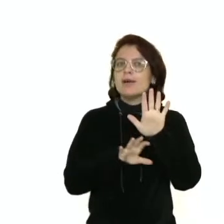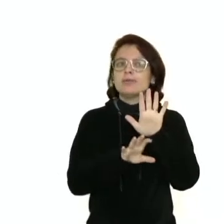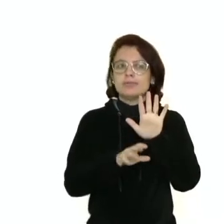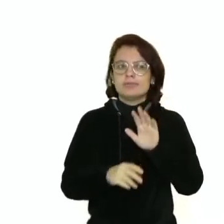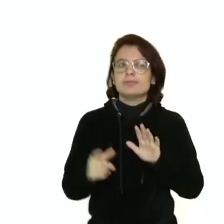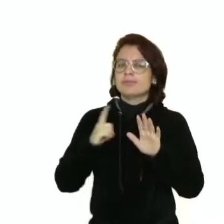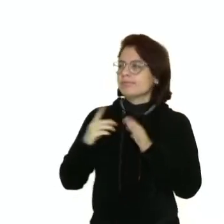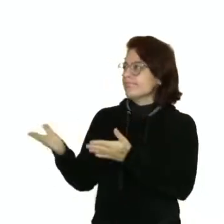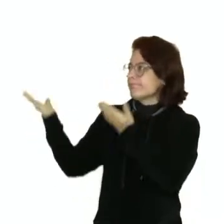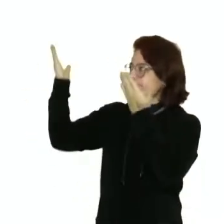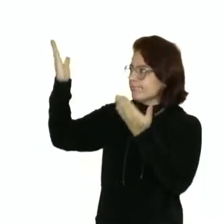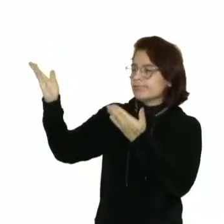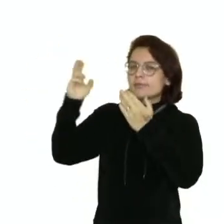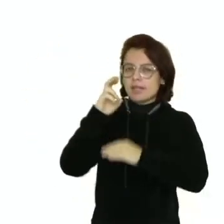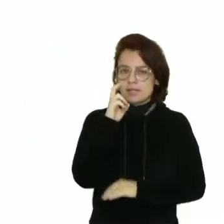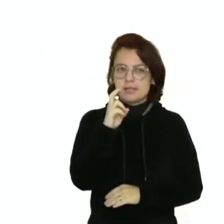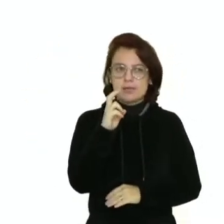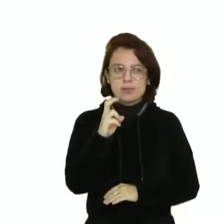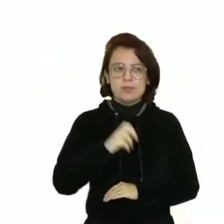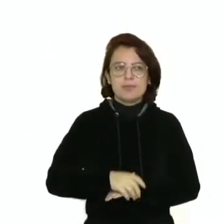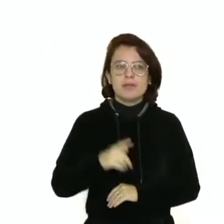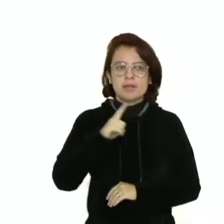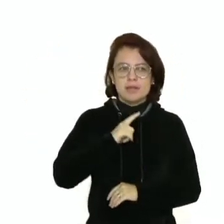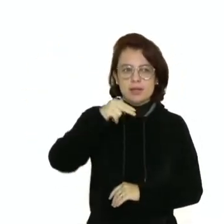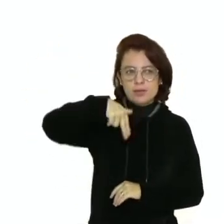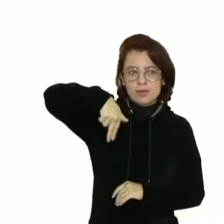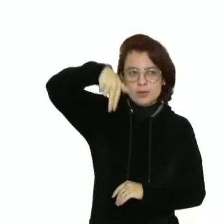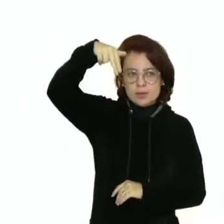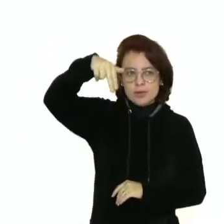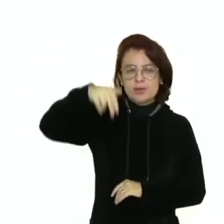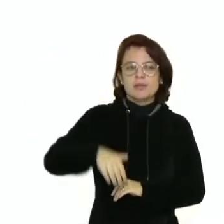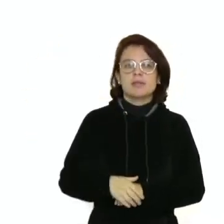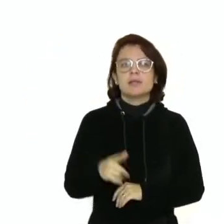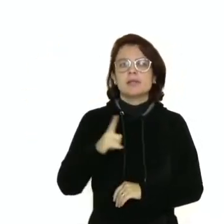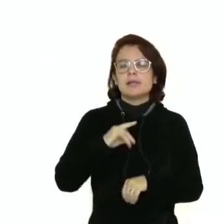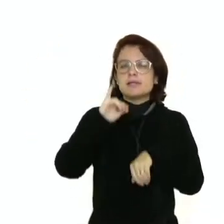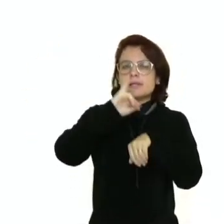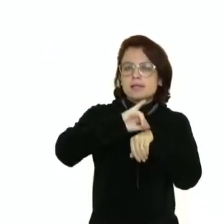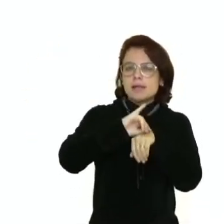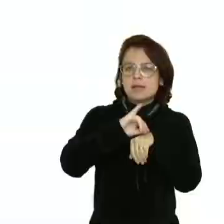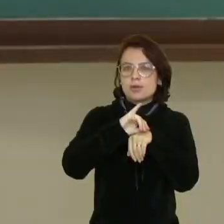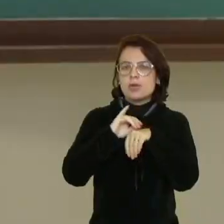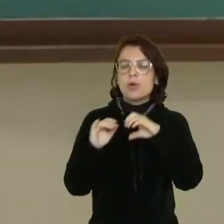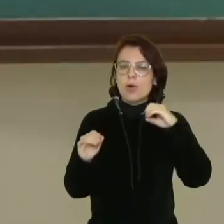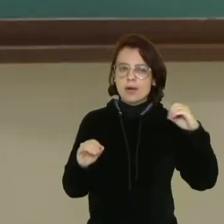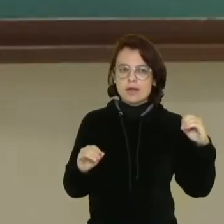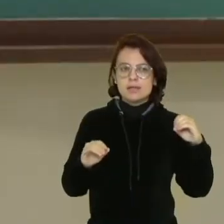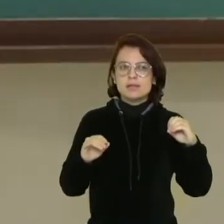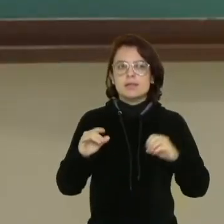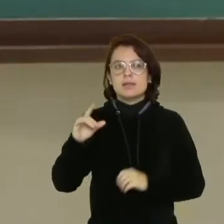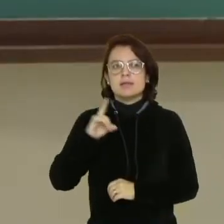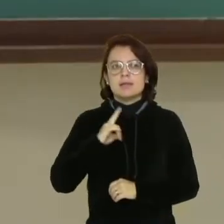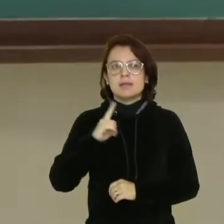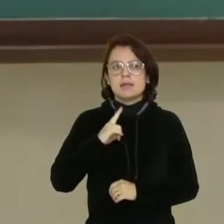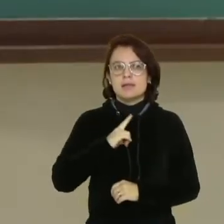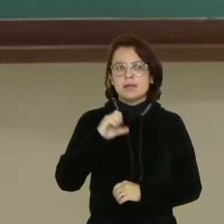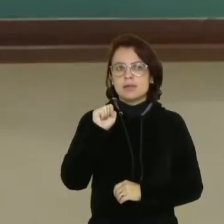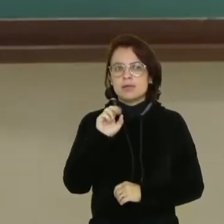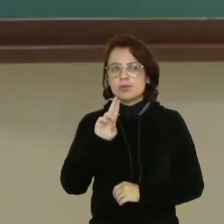cinco regiões aqui. A região norte, região centro-oeste, nordeste, sudeste e sul.